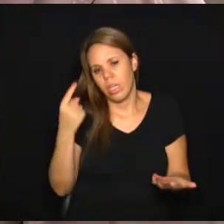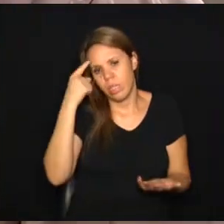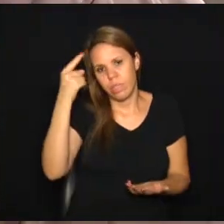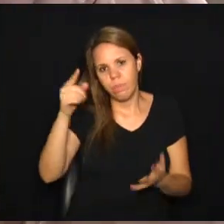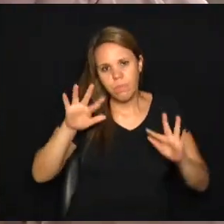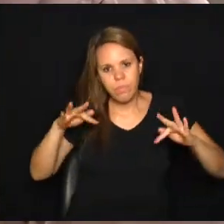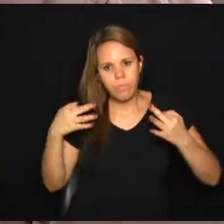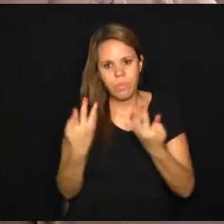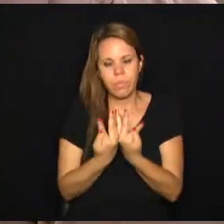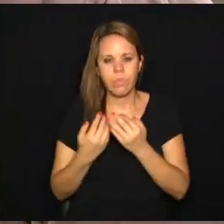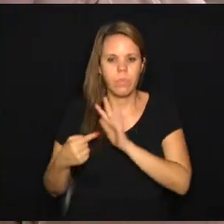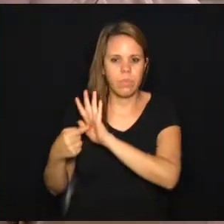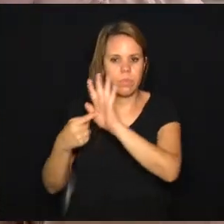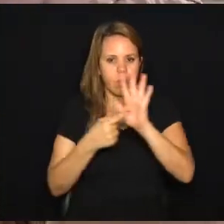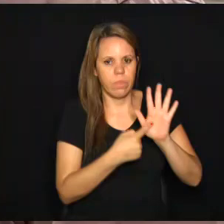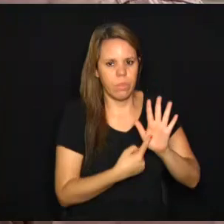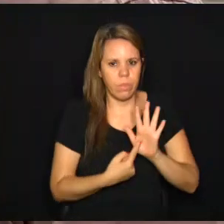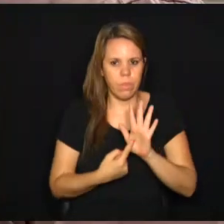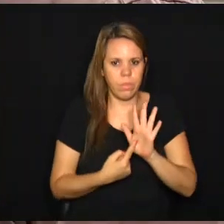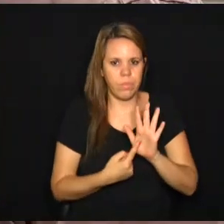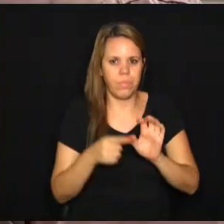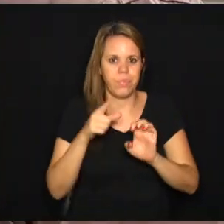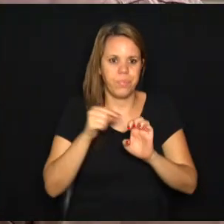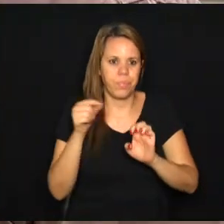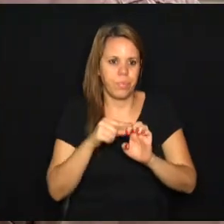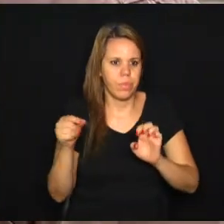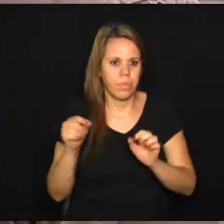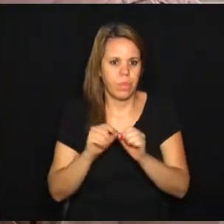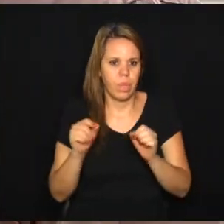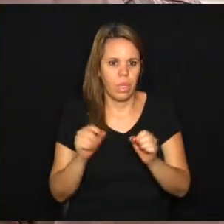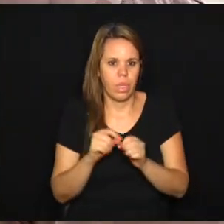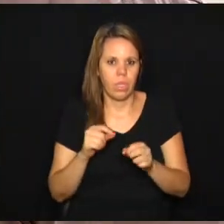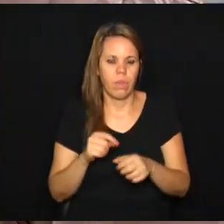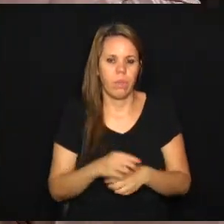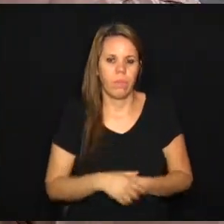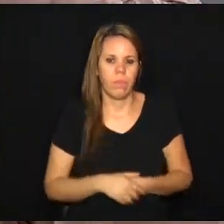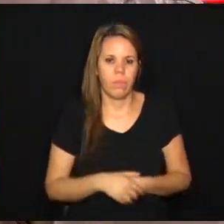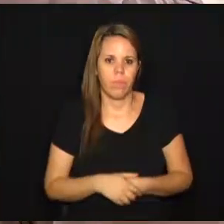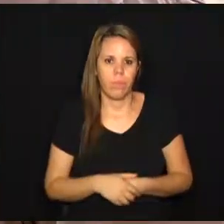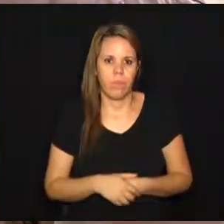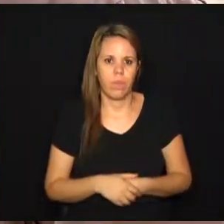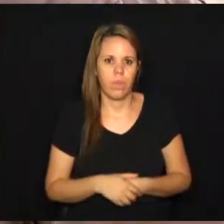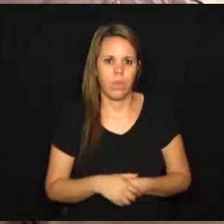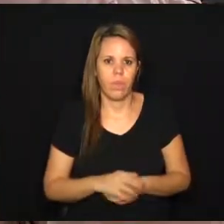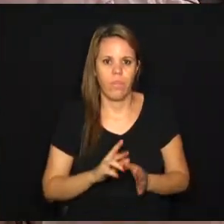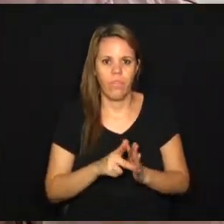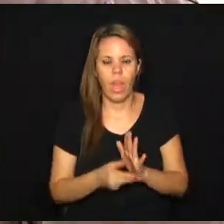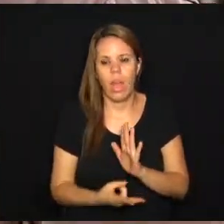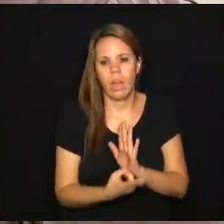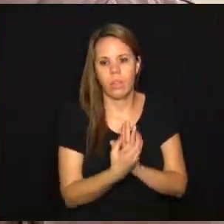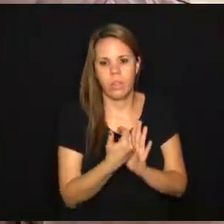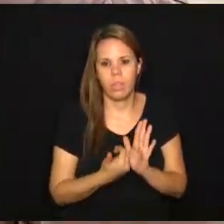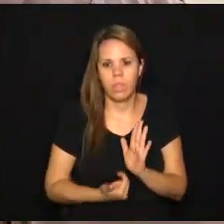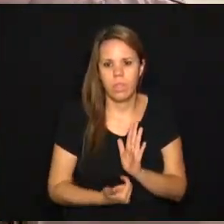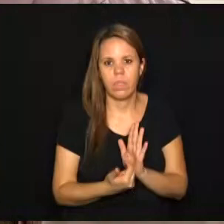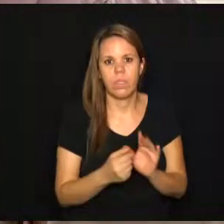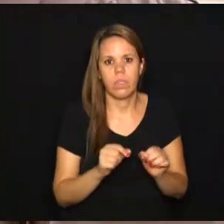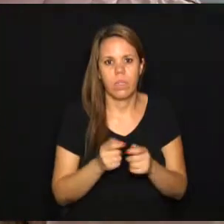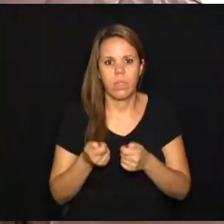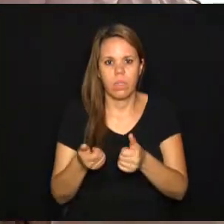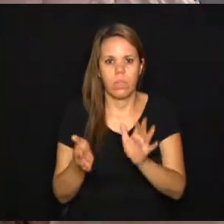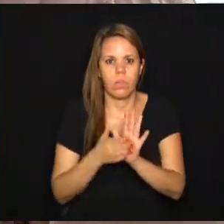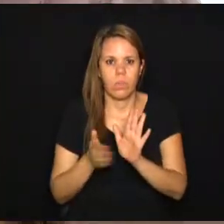família é de apresentar uma empreendedora, e essa empreendedora fez uns croquis, uns desenhos, dando essa